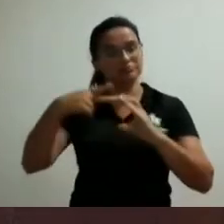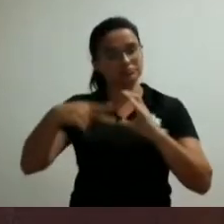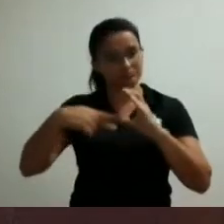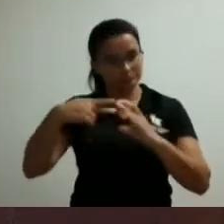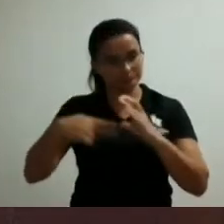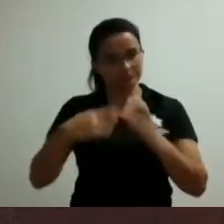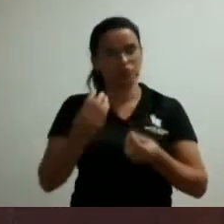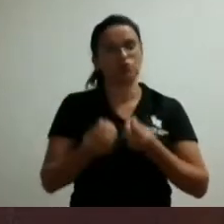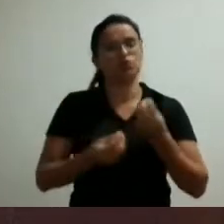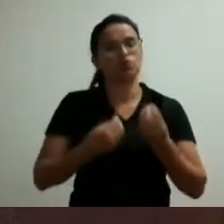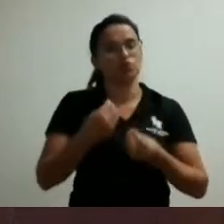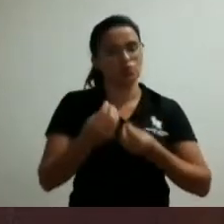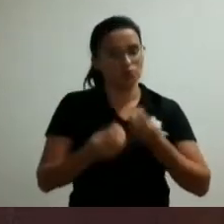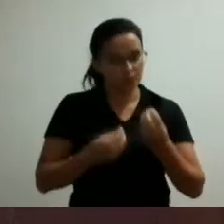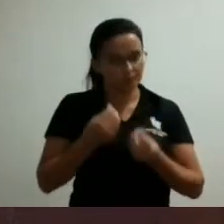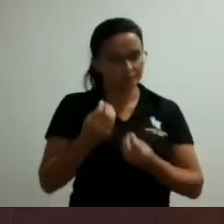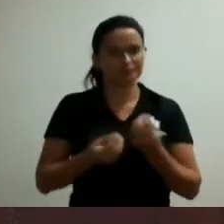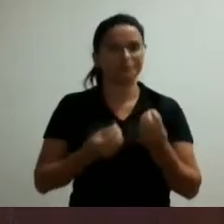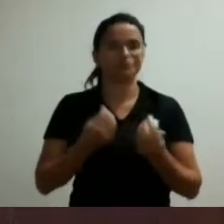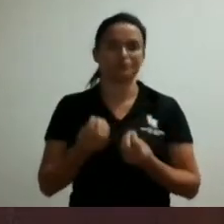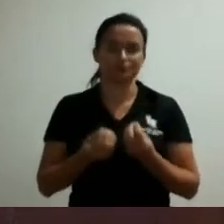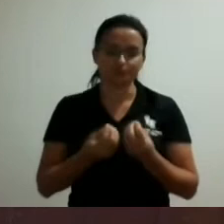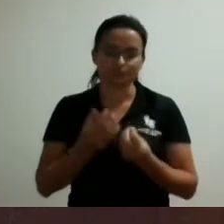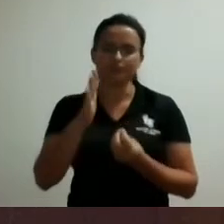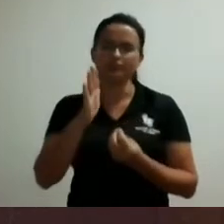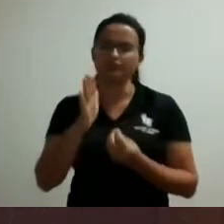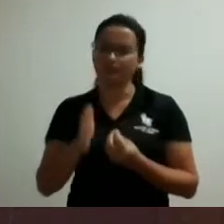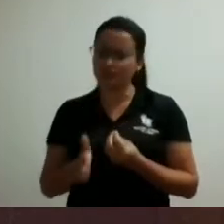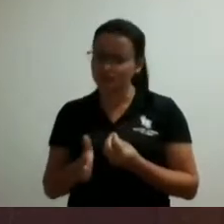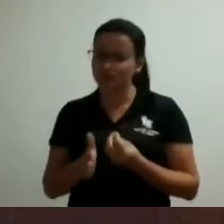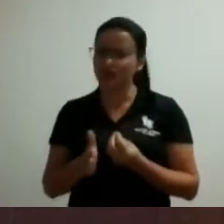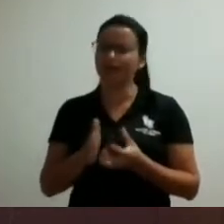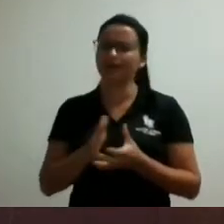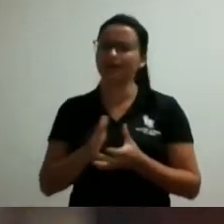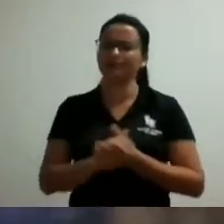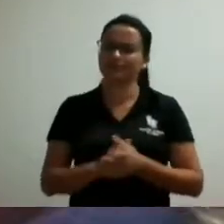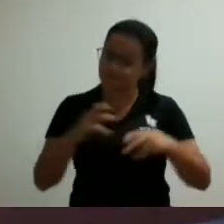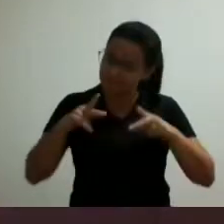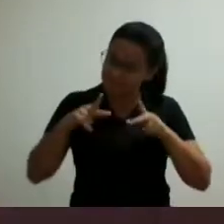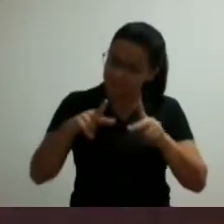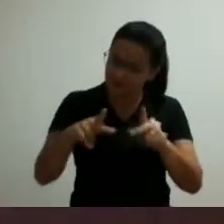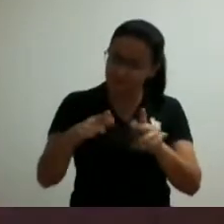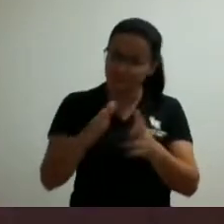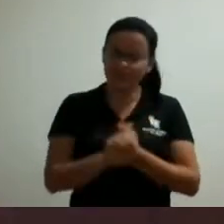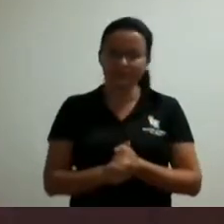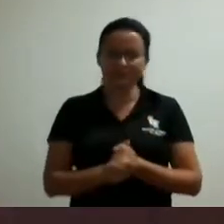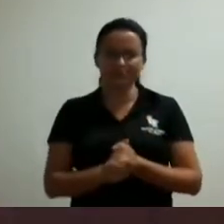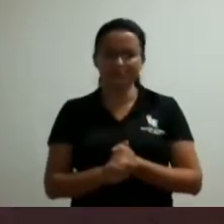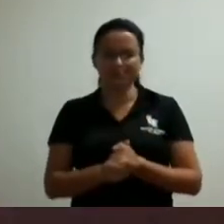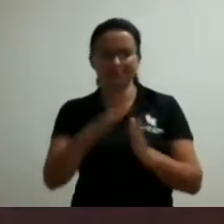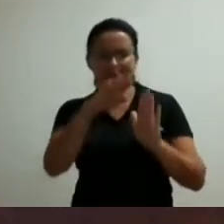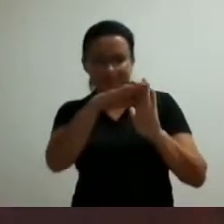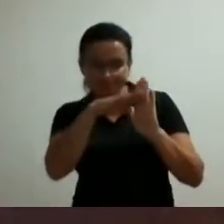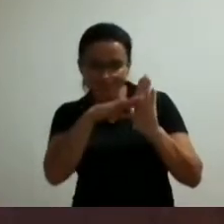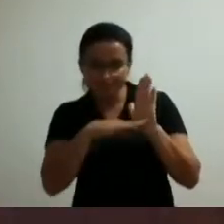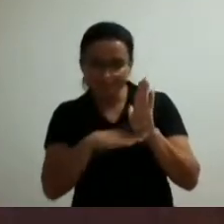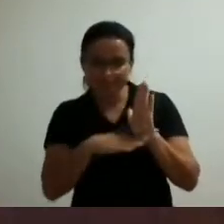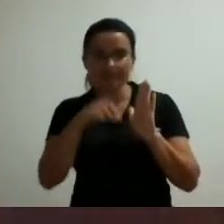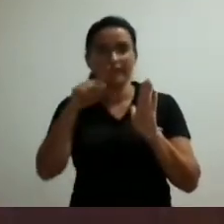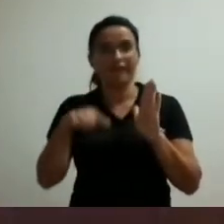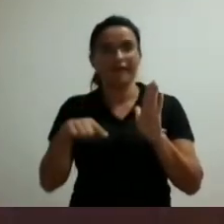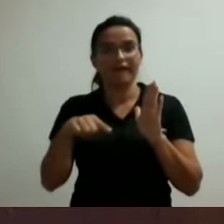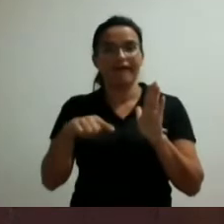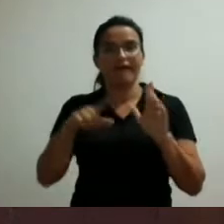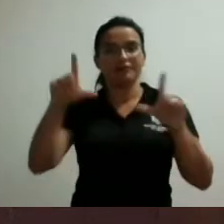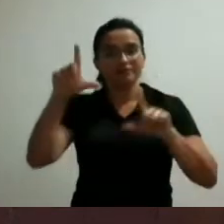numa numa grade de programação de ser uma TV realmente pública